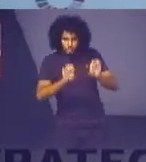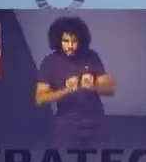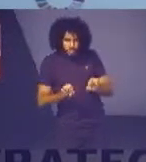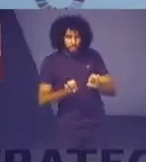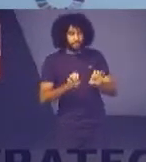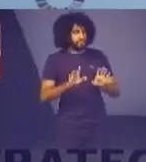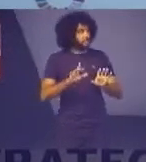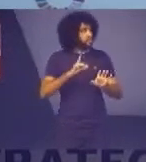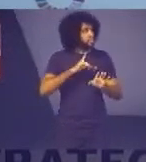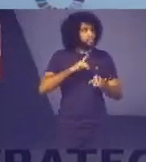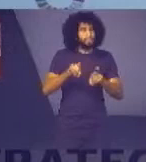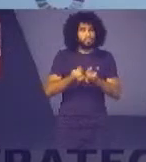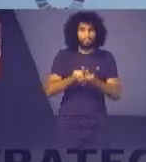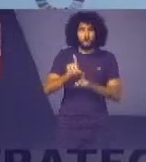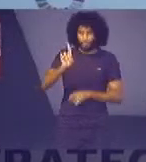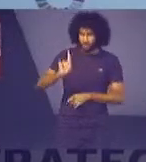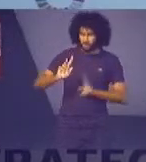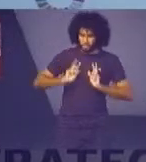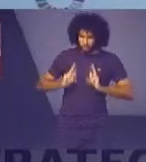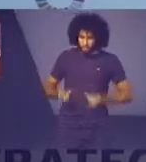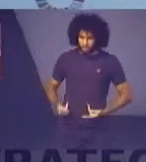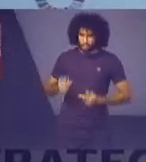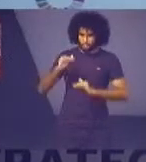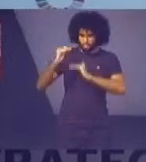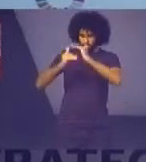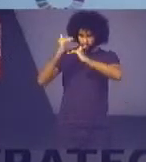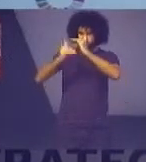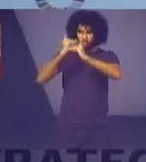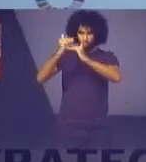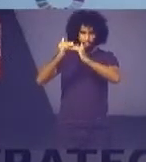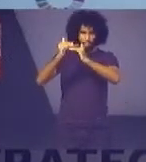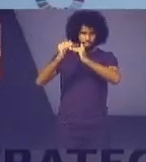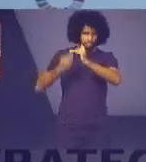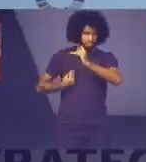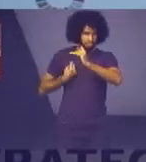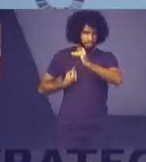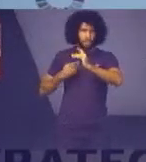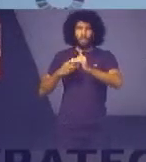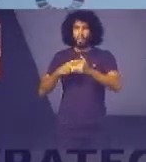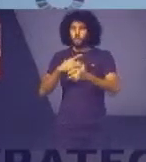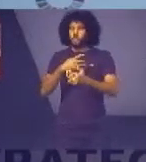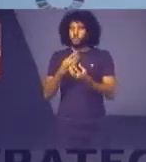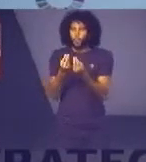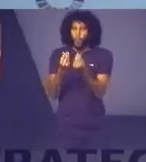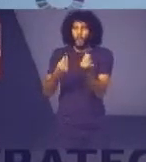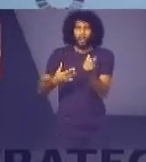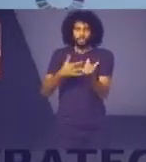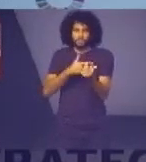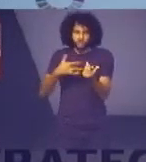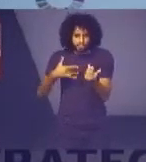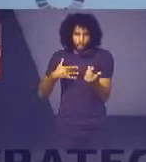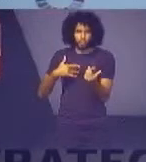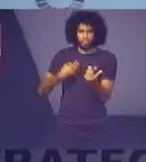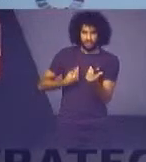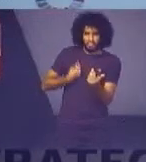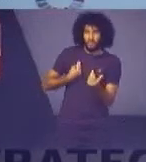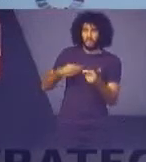temos o direito humano ao desenvolvimento Paz, qualidade de vida, meio ambiente, depois democracia